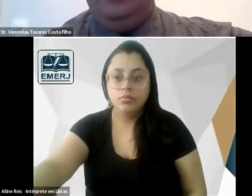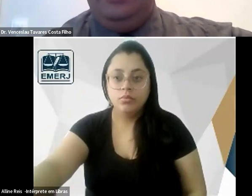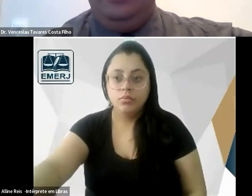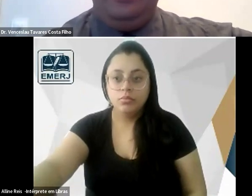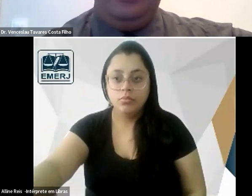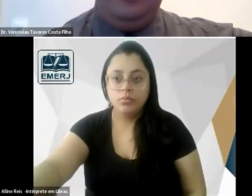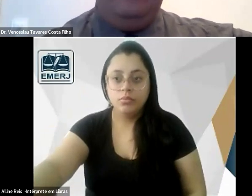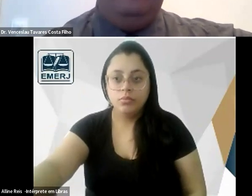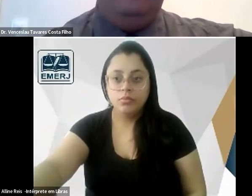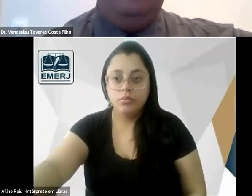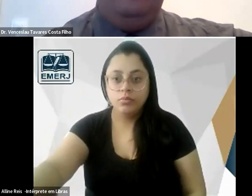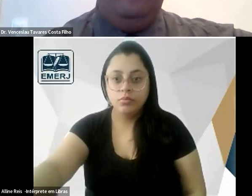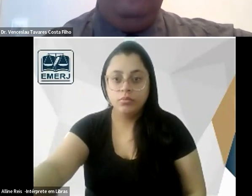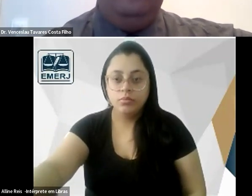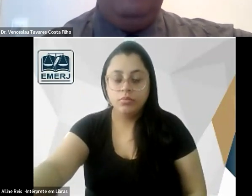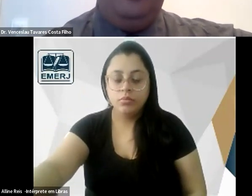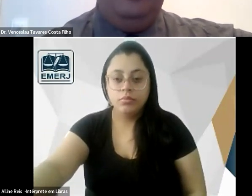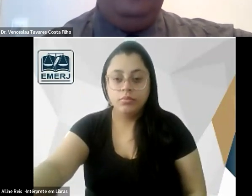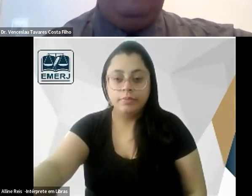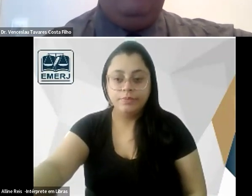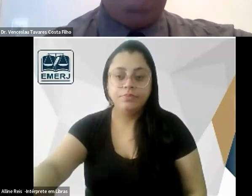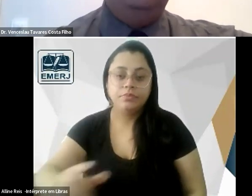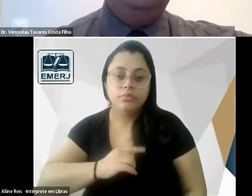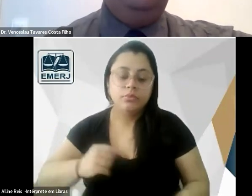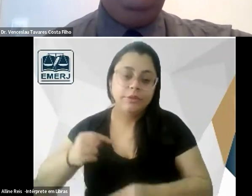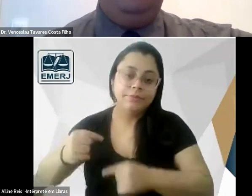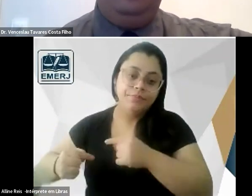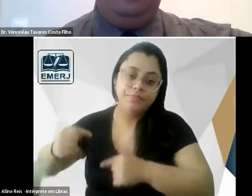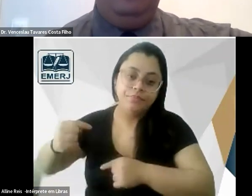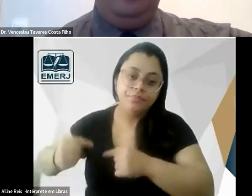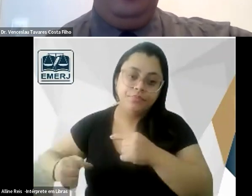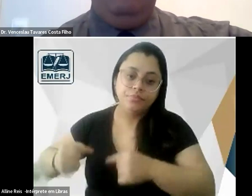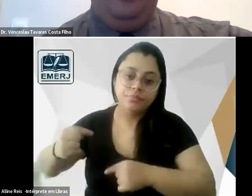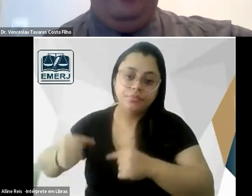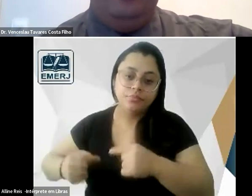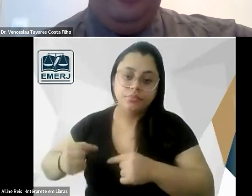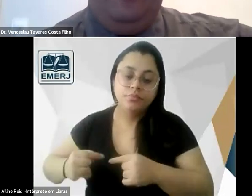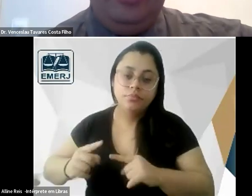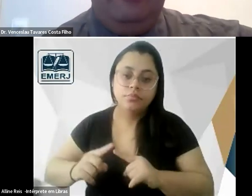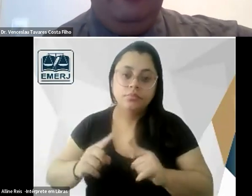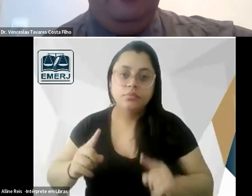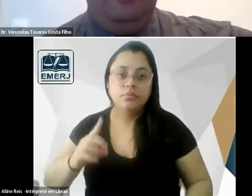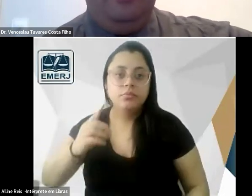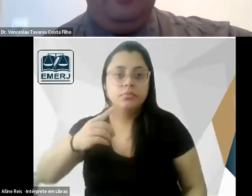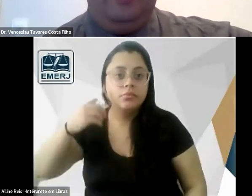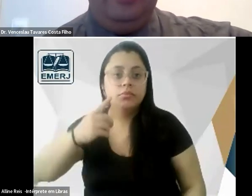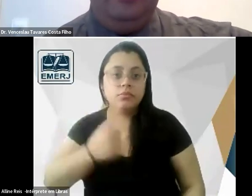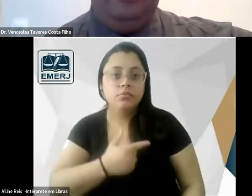e há um longo debate com a oposição de um deputado que era médico e positivista